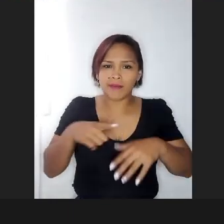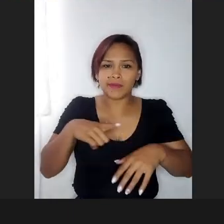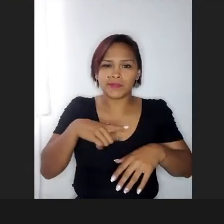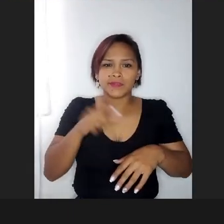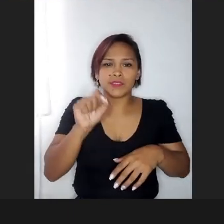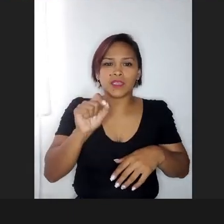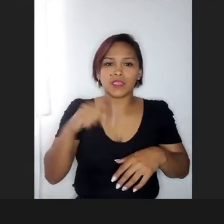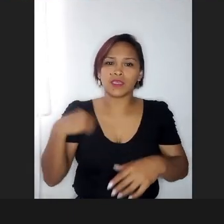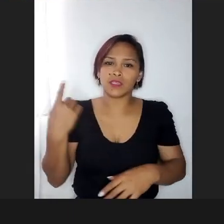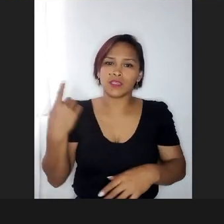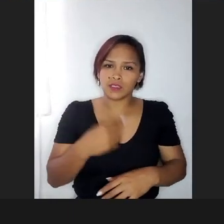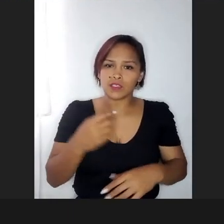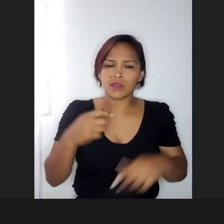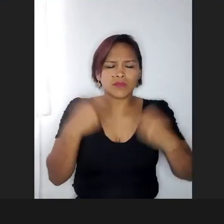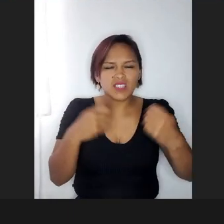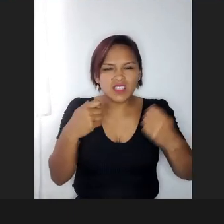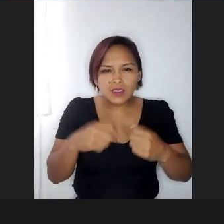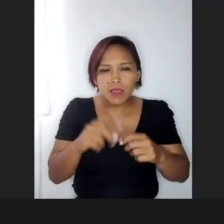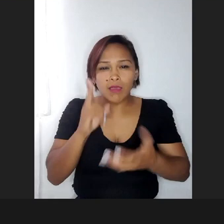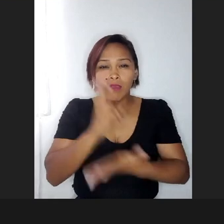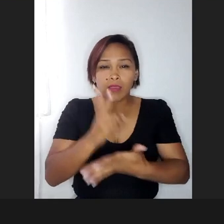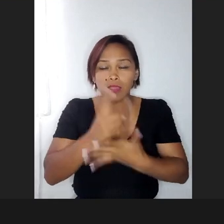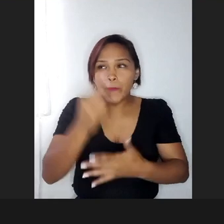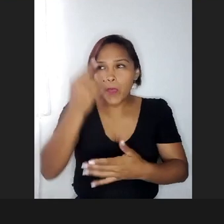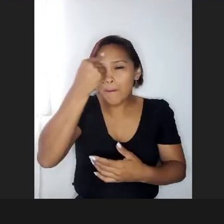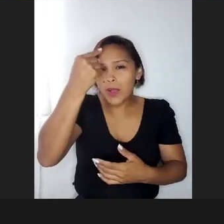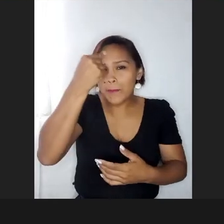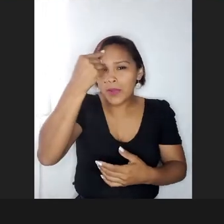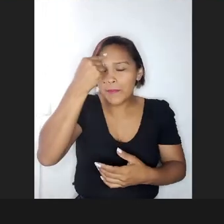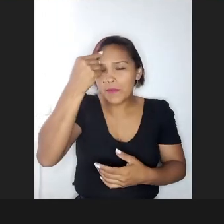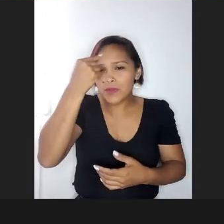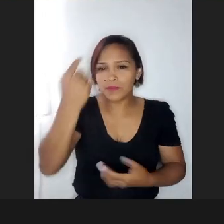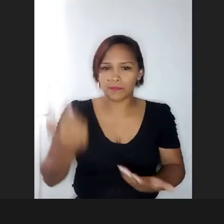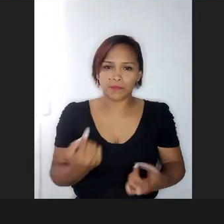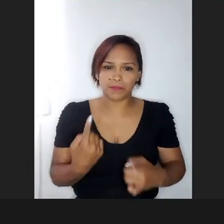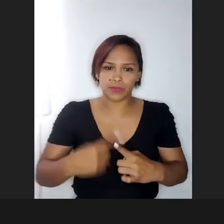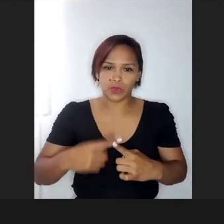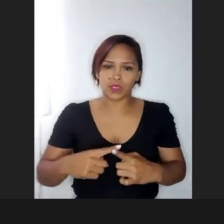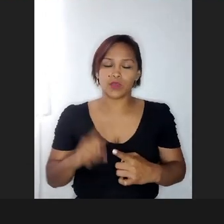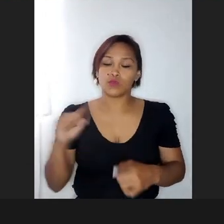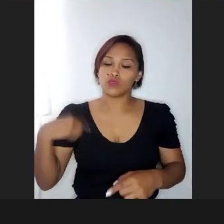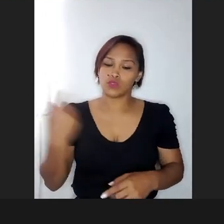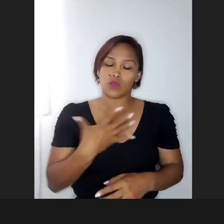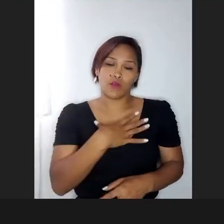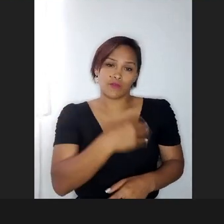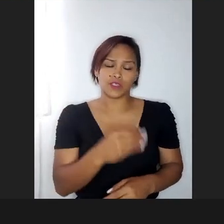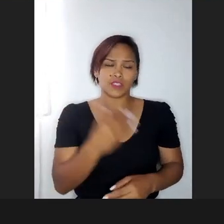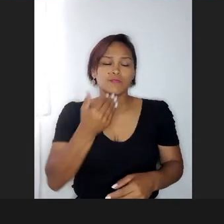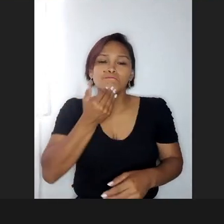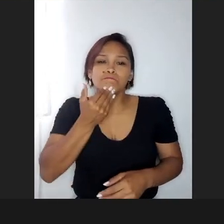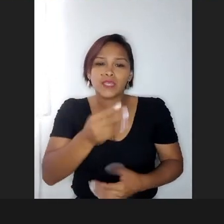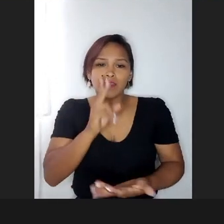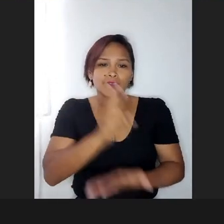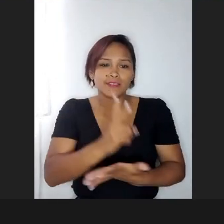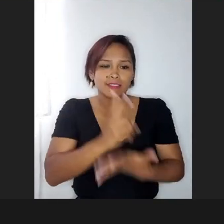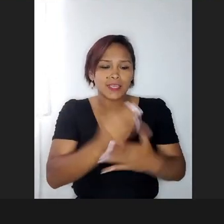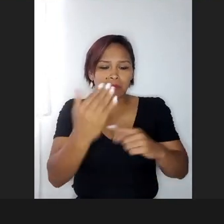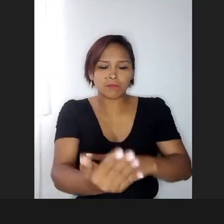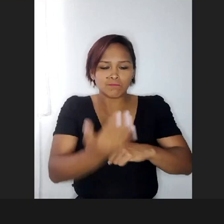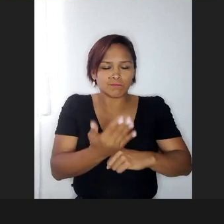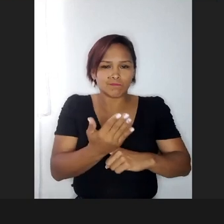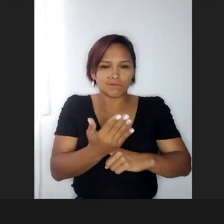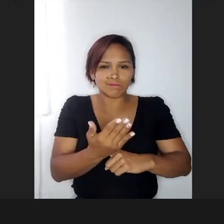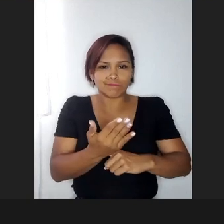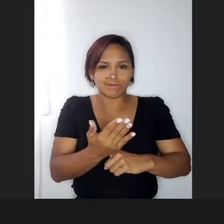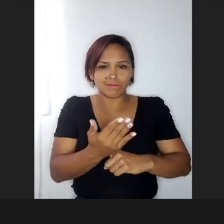gente precisa estar sempre com elas na cabeça, porque os nossos filhos, eles nos pedem essas necessidades com